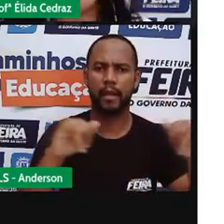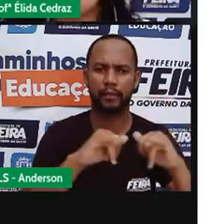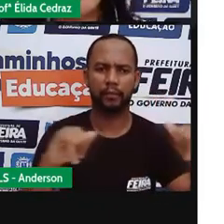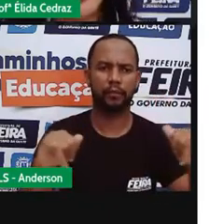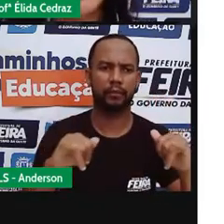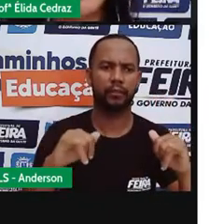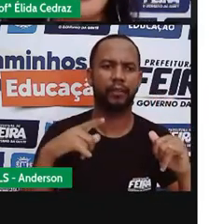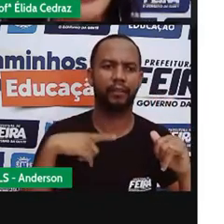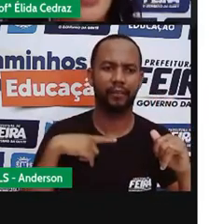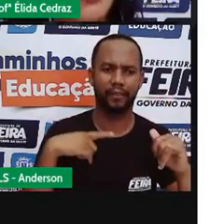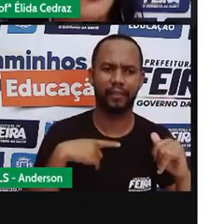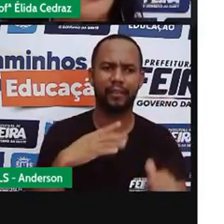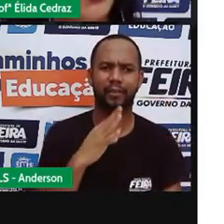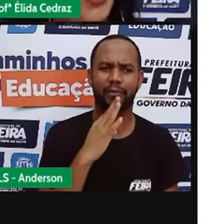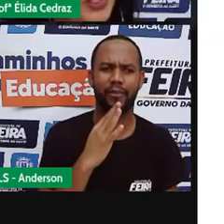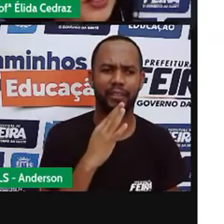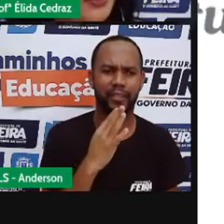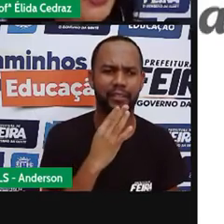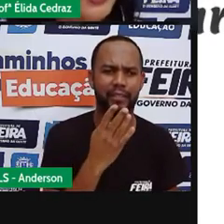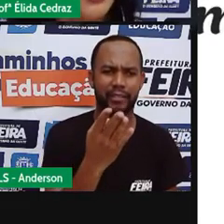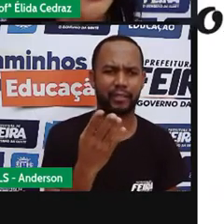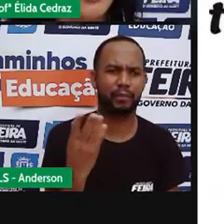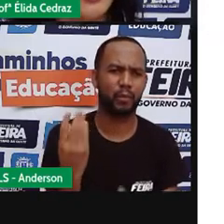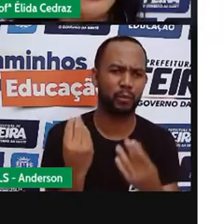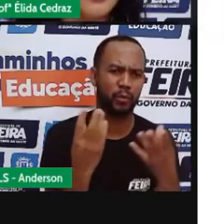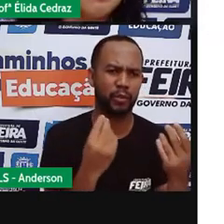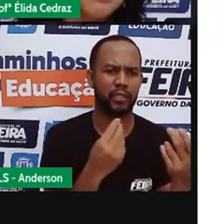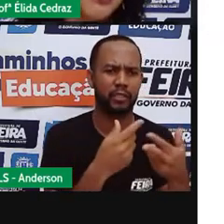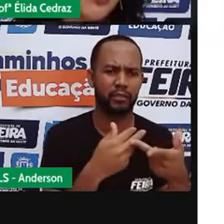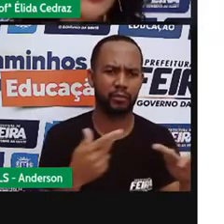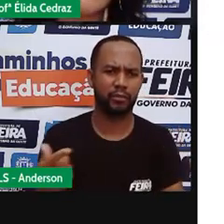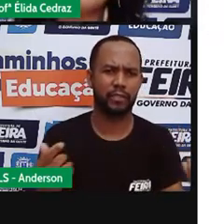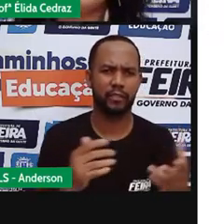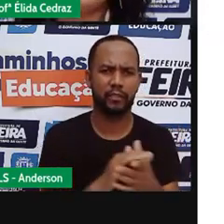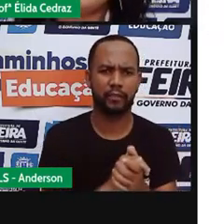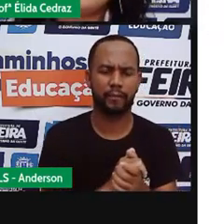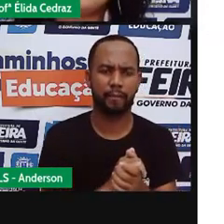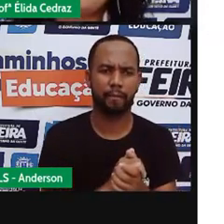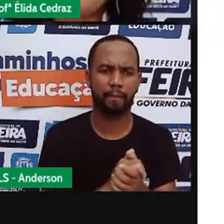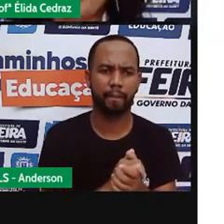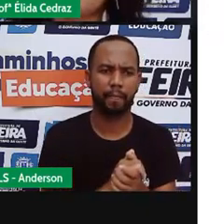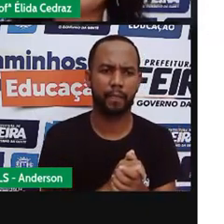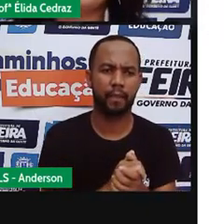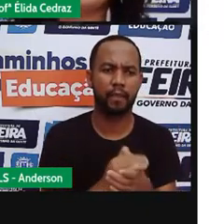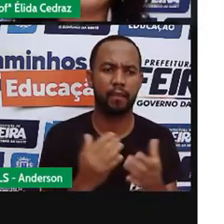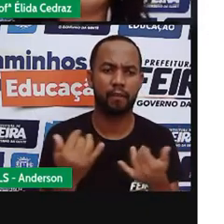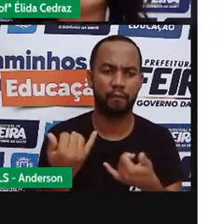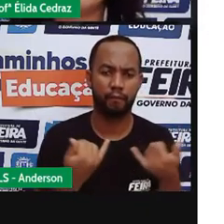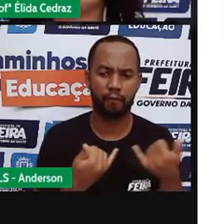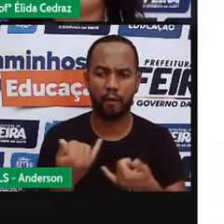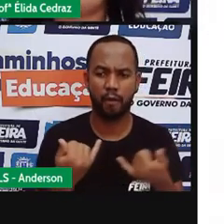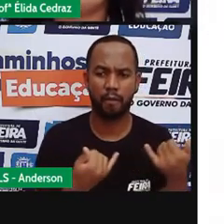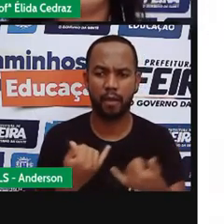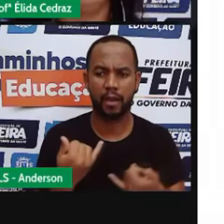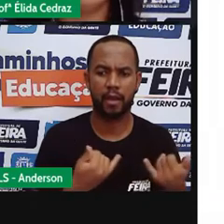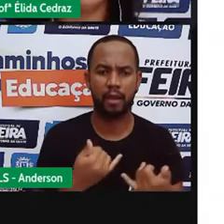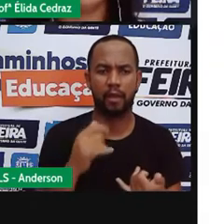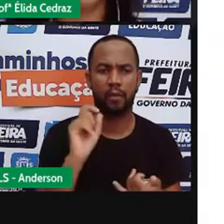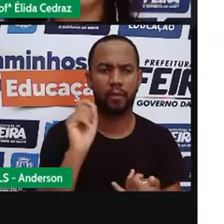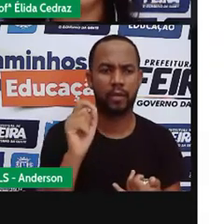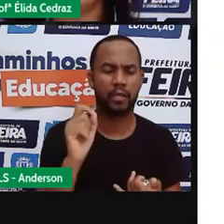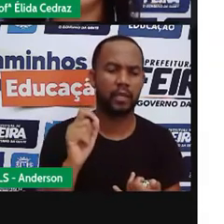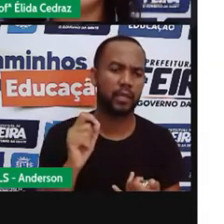é muito comum e nós conhecemos muita coisa sobre eles. Eles informam sobre algo com a